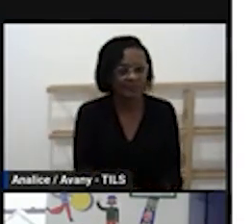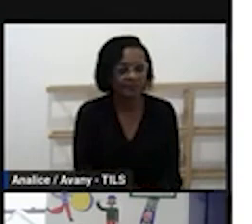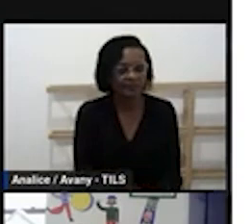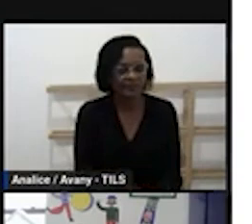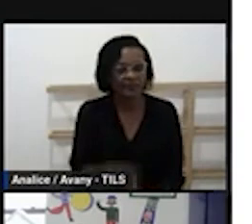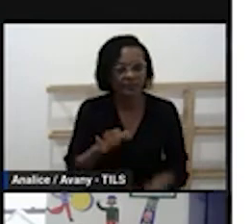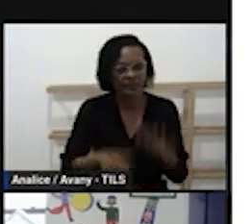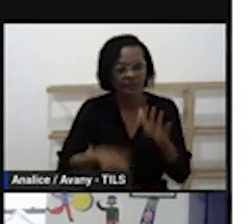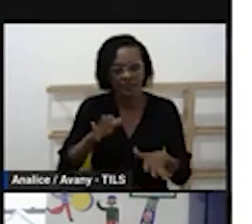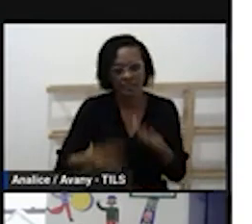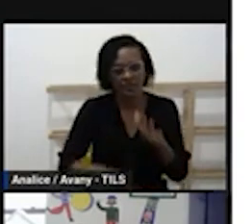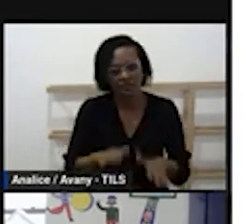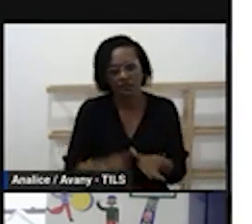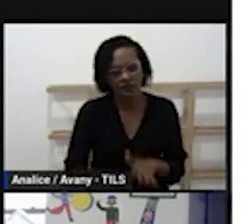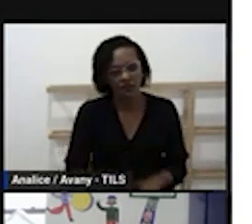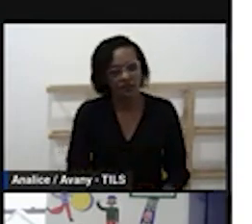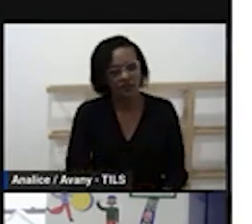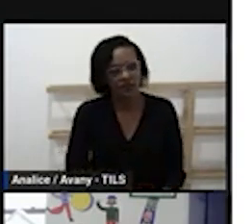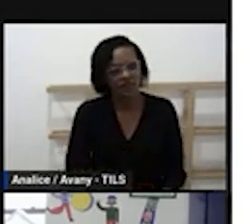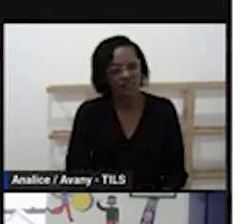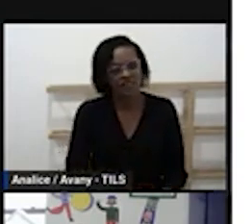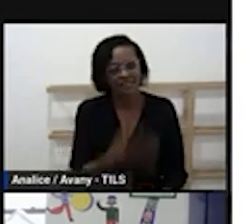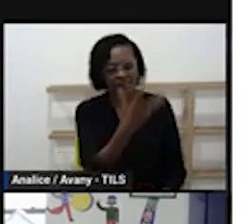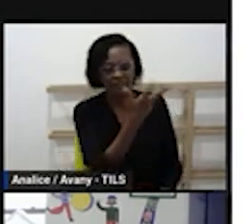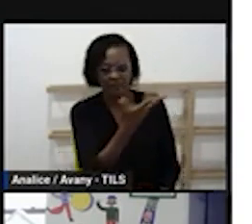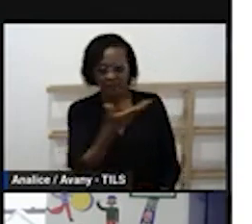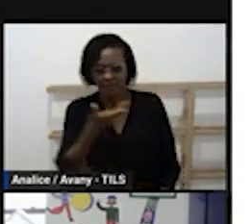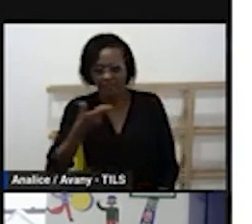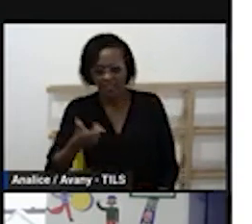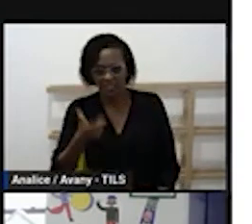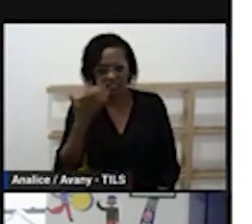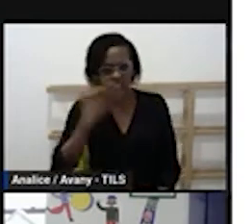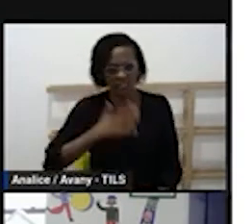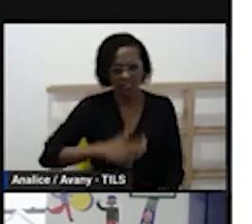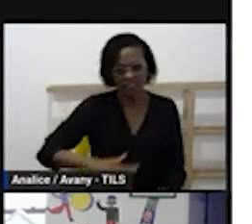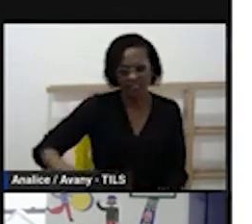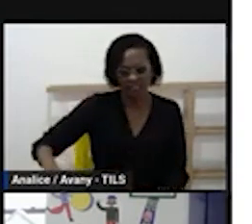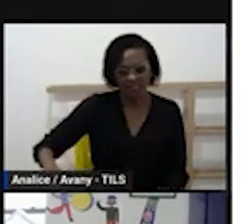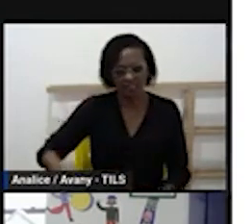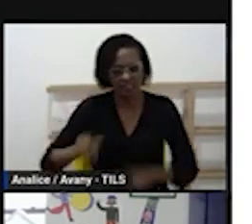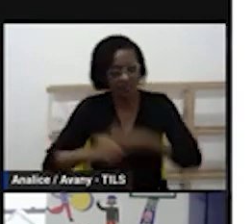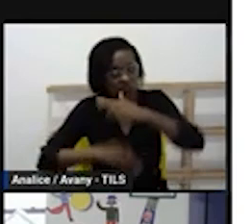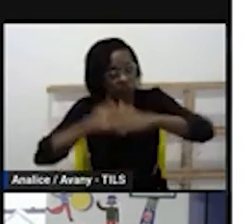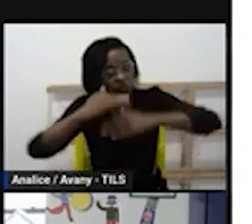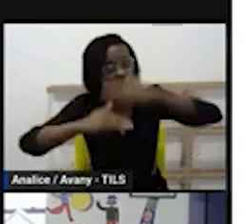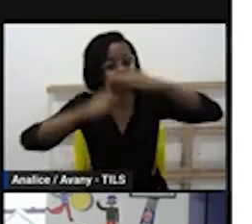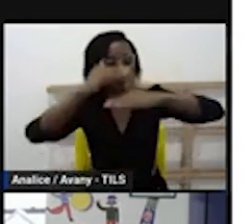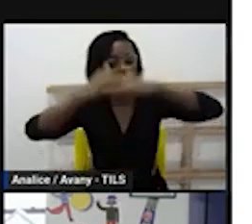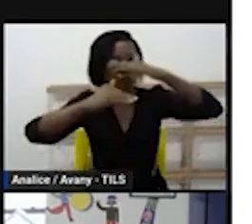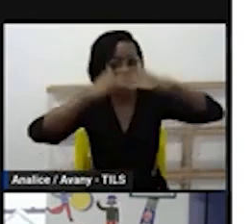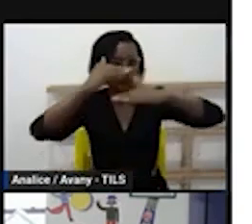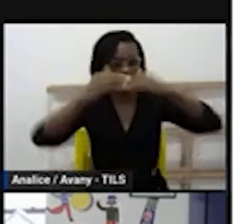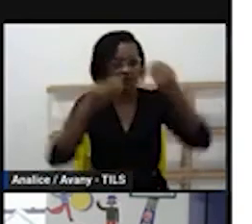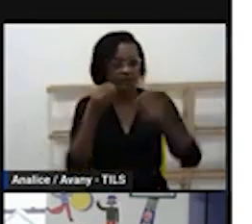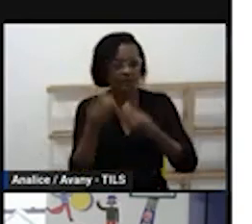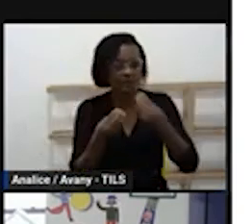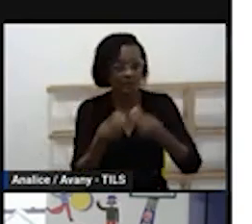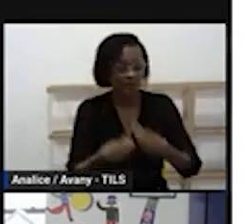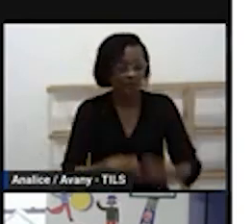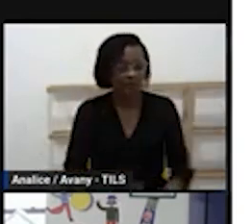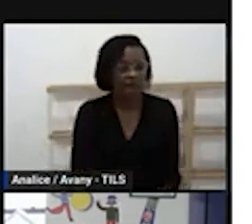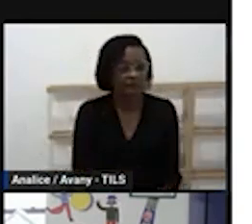habilidade que a criança precisa construir de forma gradativa por exemplo se a gente quer que essa criança desenvolva um comportamento leitor